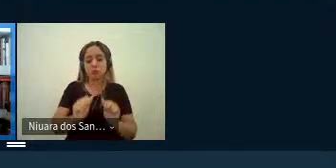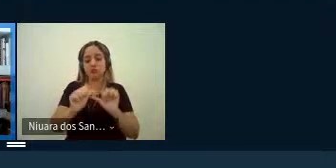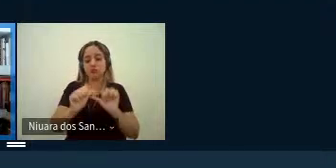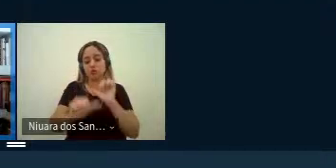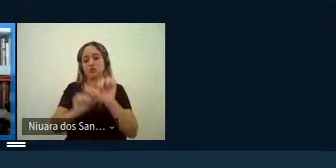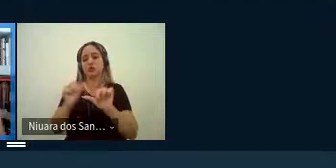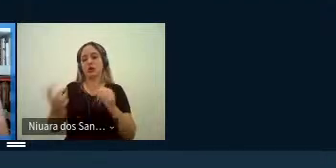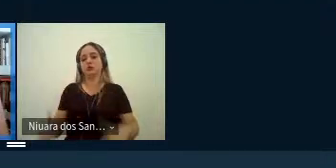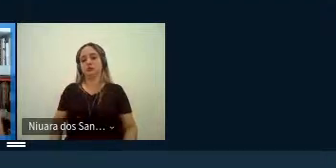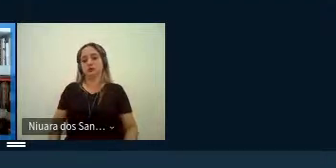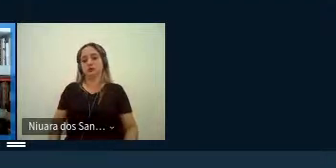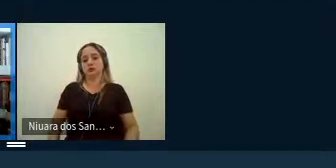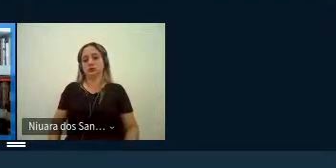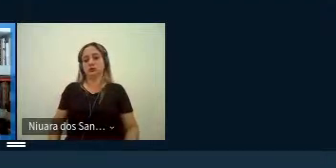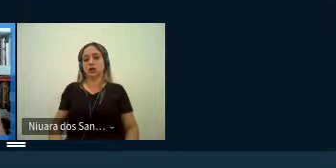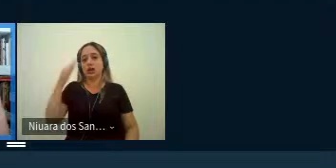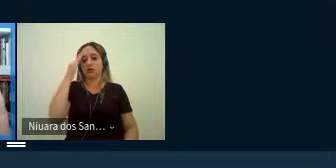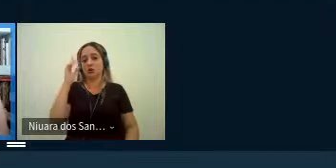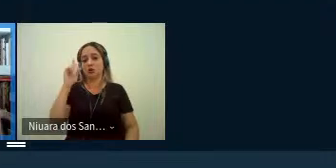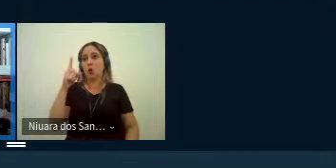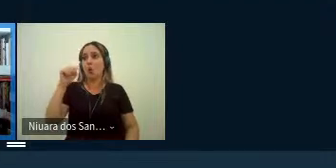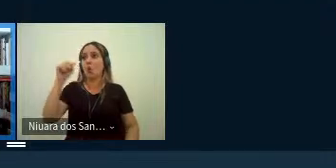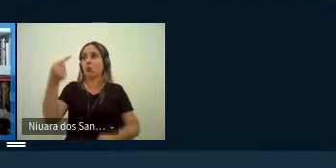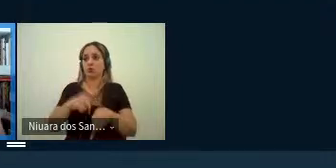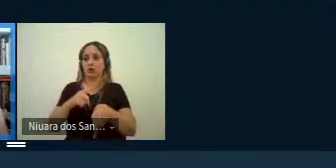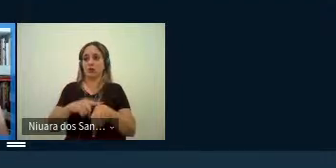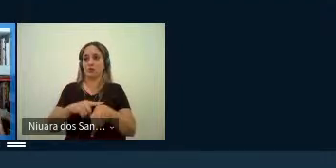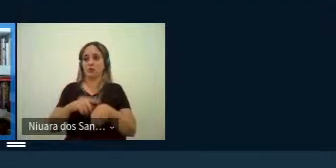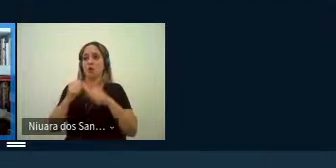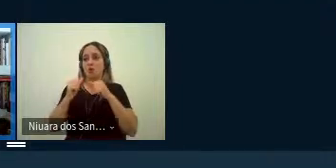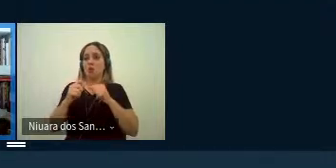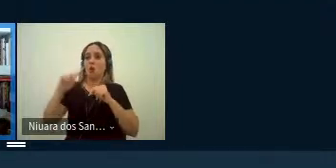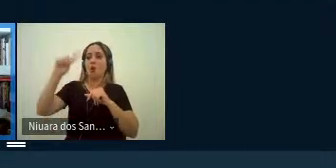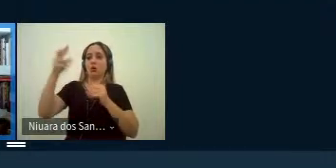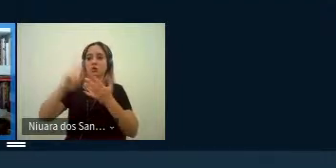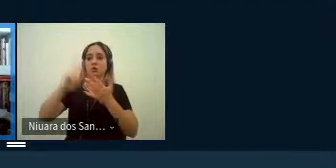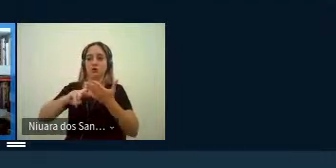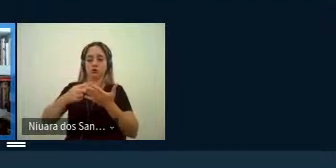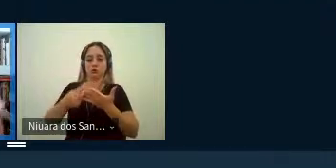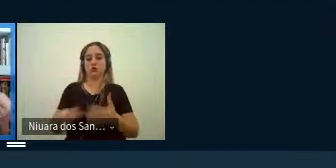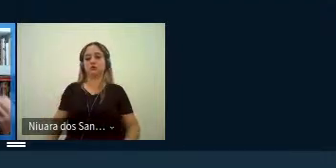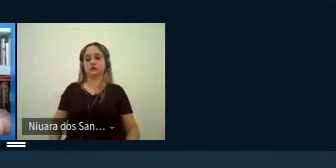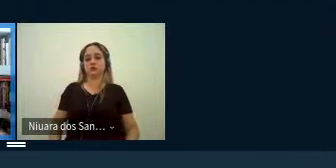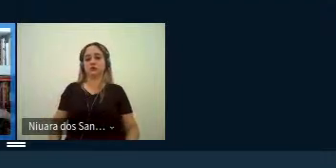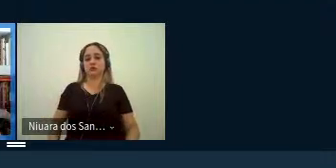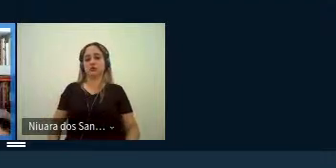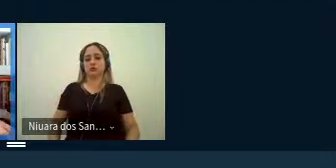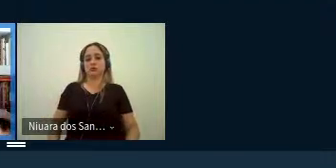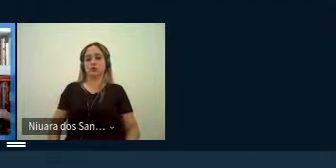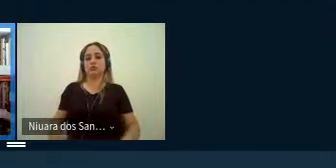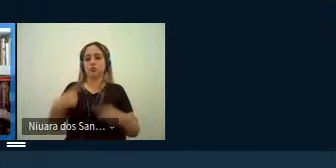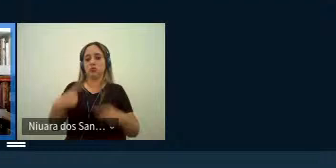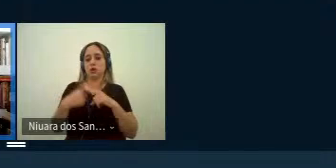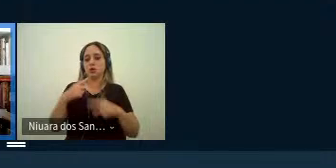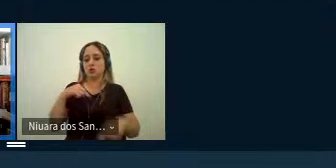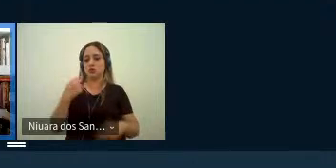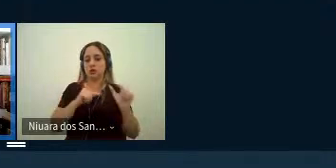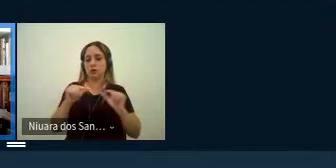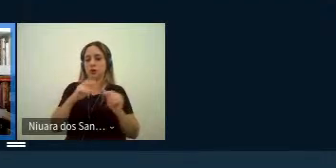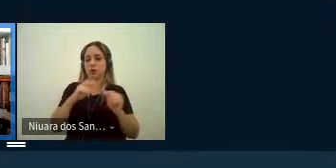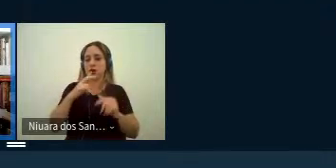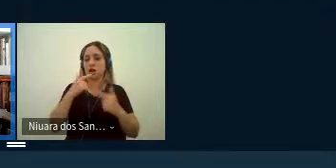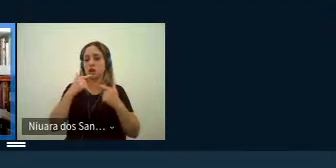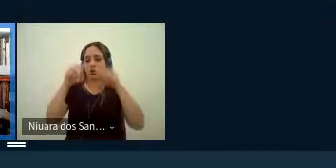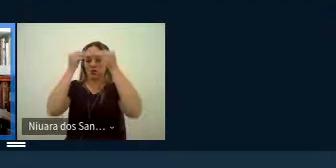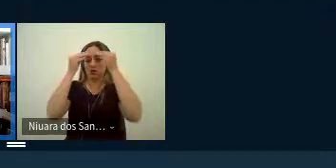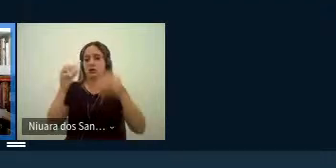de que ou em outra época haverá uma outra tradução então é porque nós estamos trabalhando com a linguagem se a